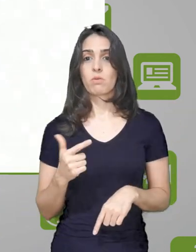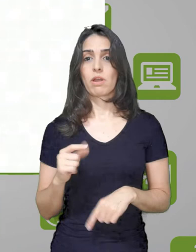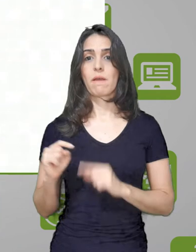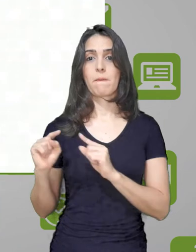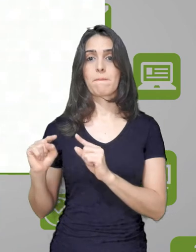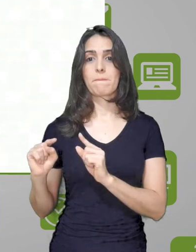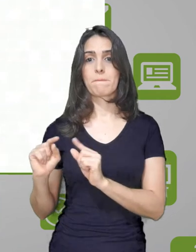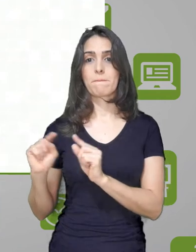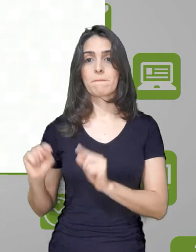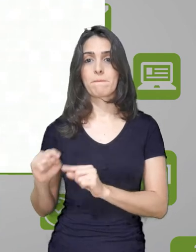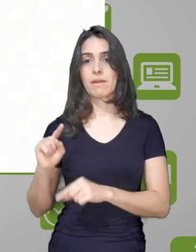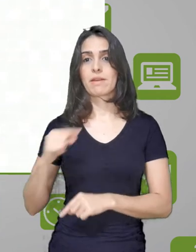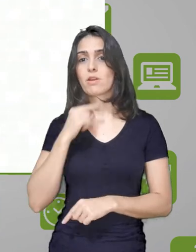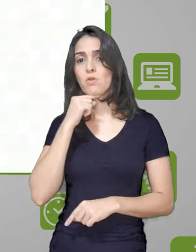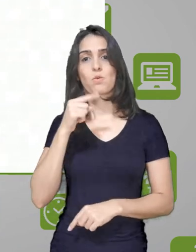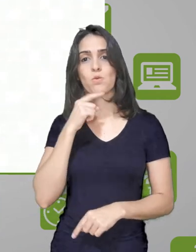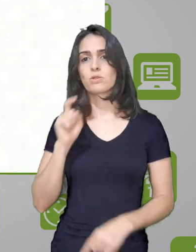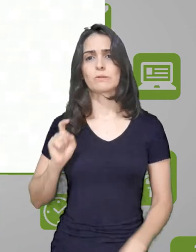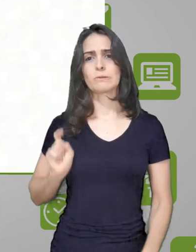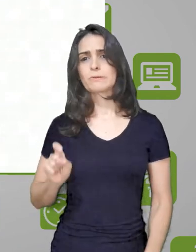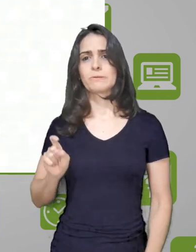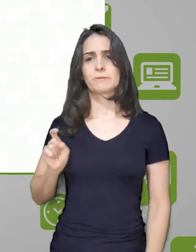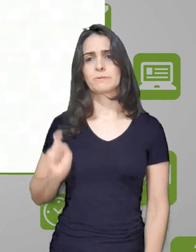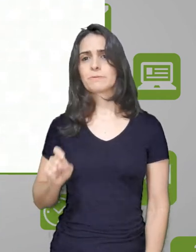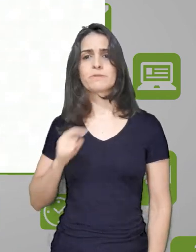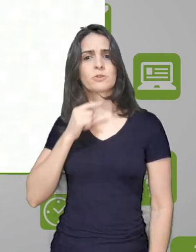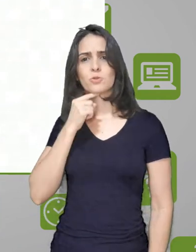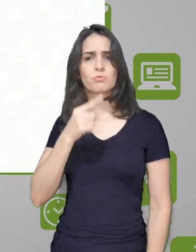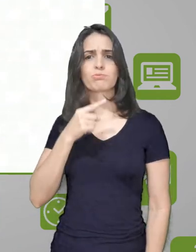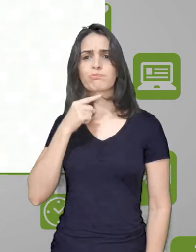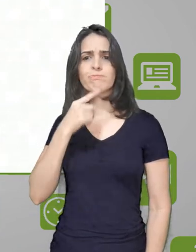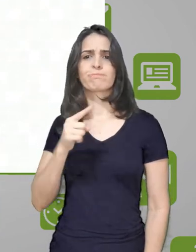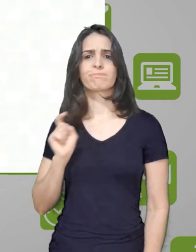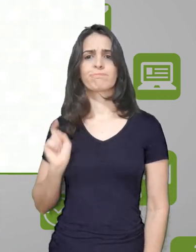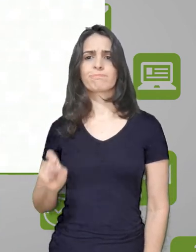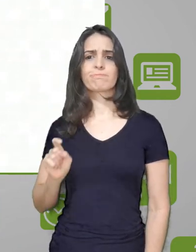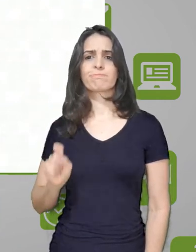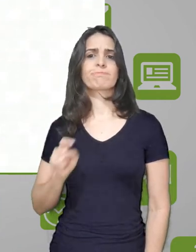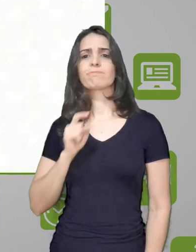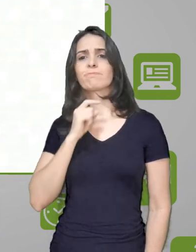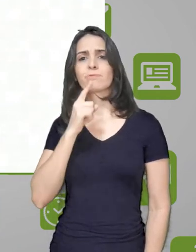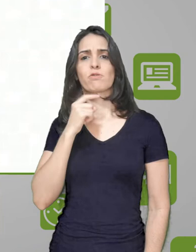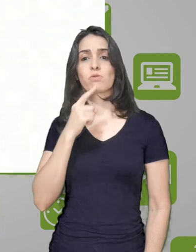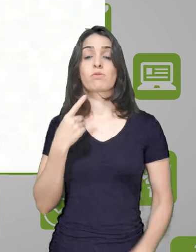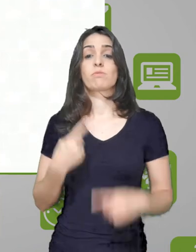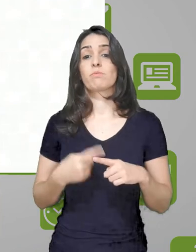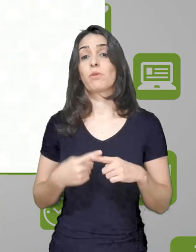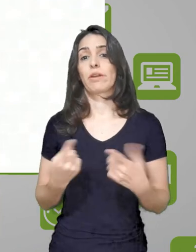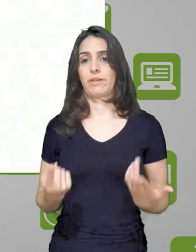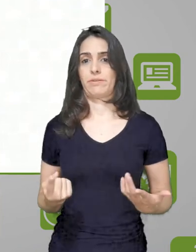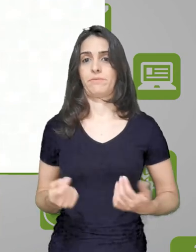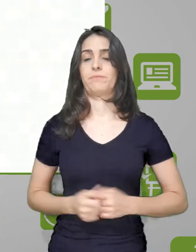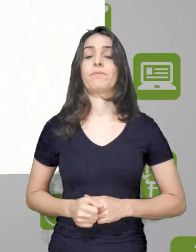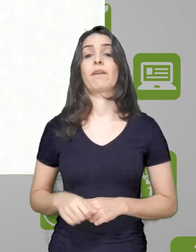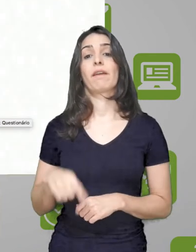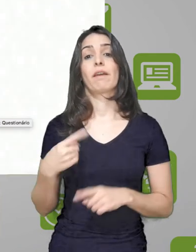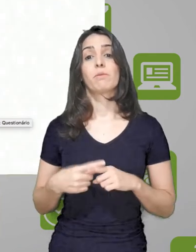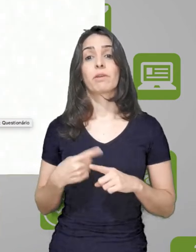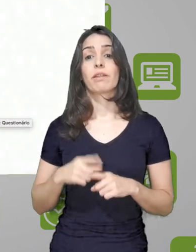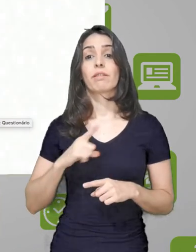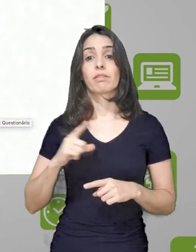aqui não está marcada e ela não consegue marcar. Ó, eu estou clicando e não consigo marcar.